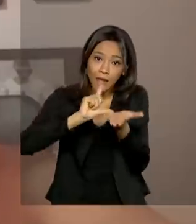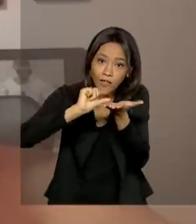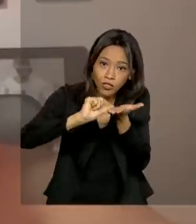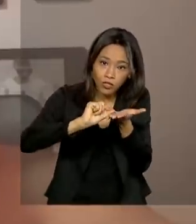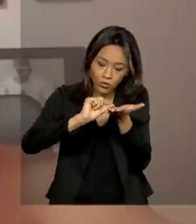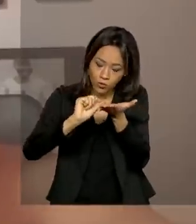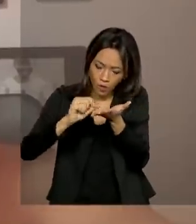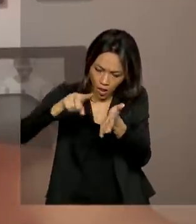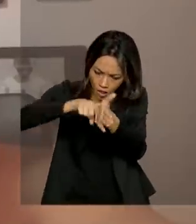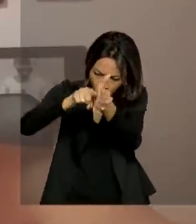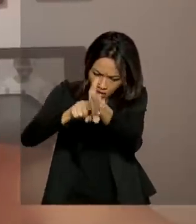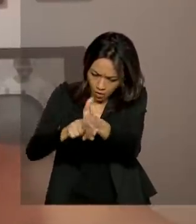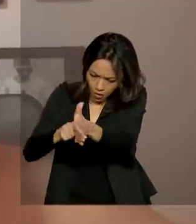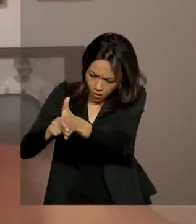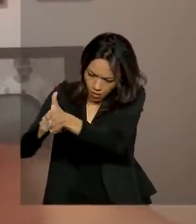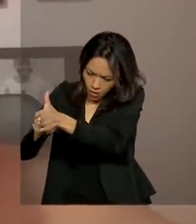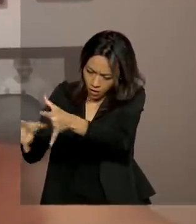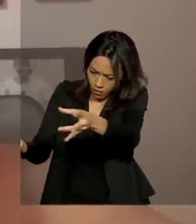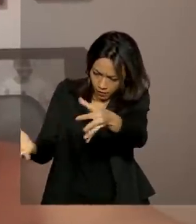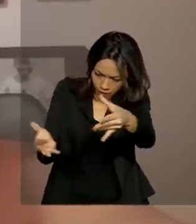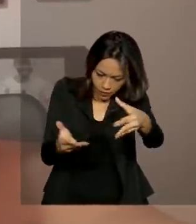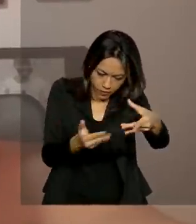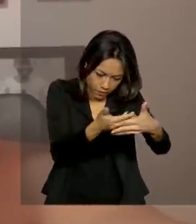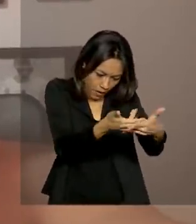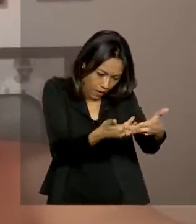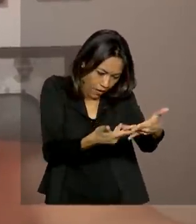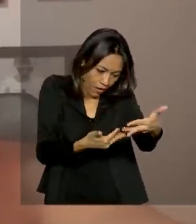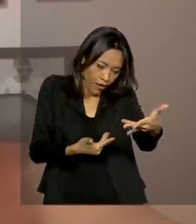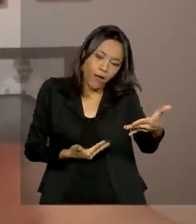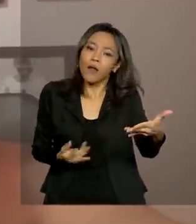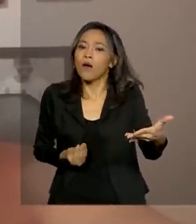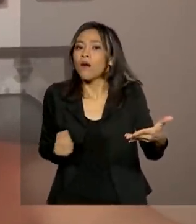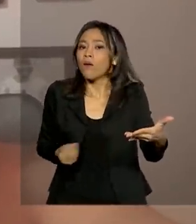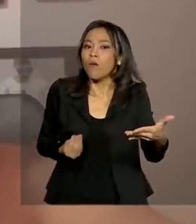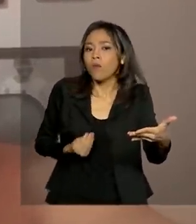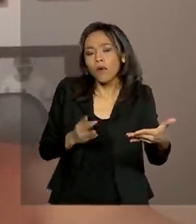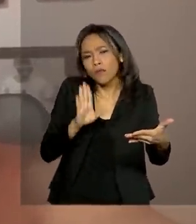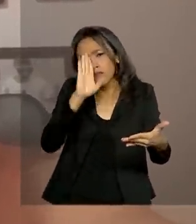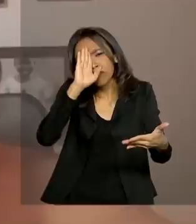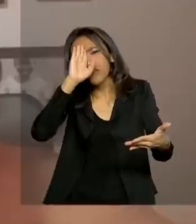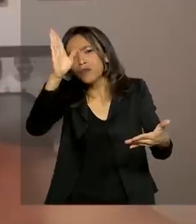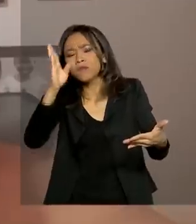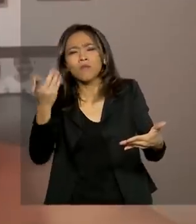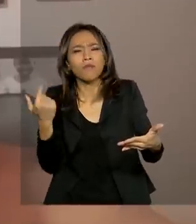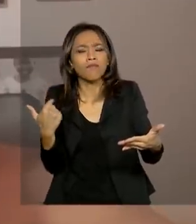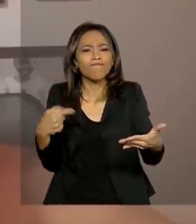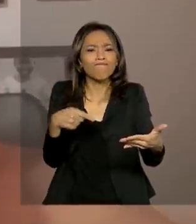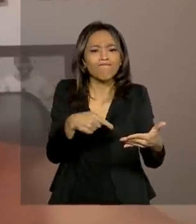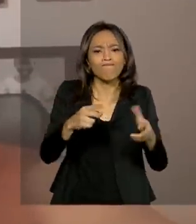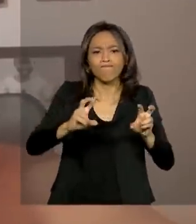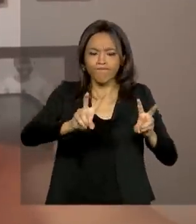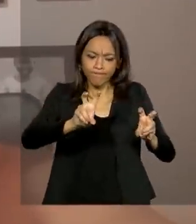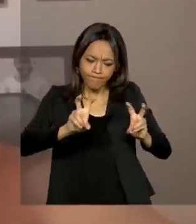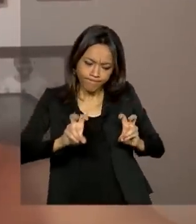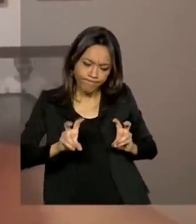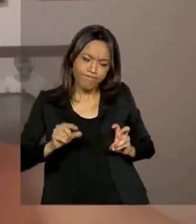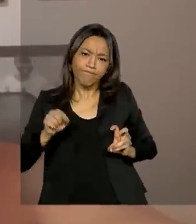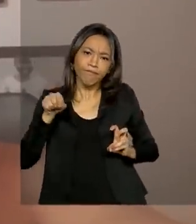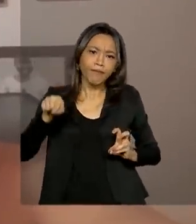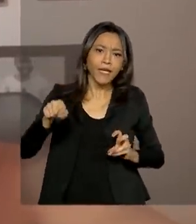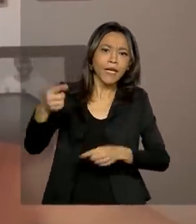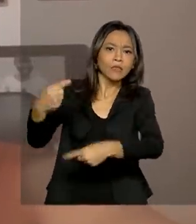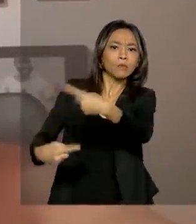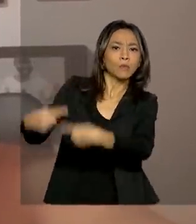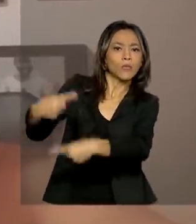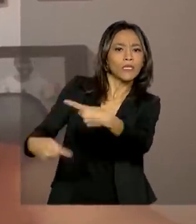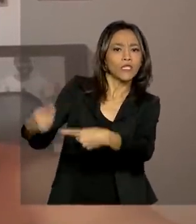então, produzimos uma grande revisão sistemática para poder entender quais eram os pontos centrais ou os pontos fundamentais para que as políticas públicas